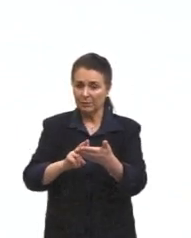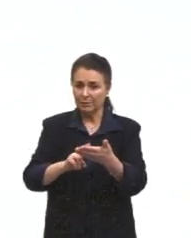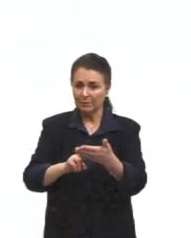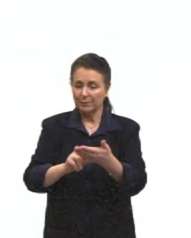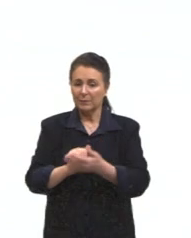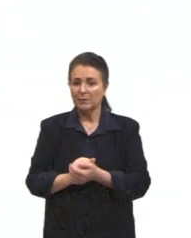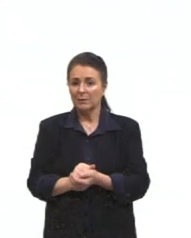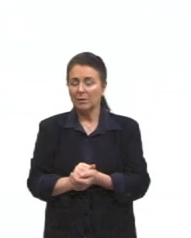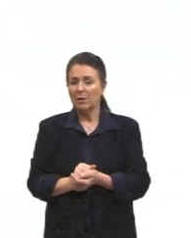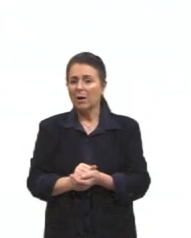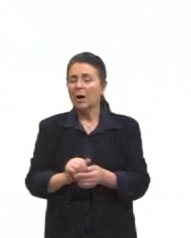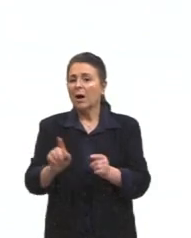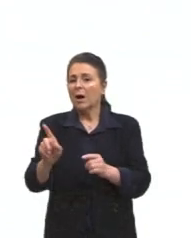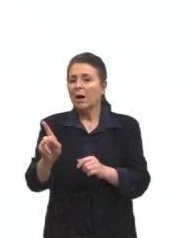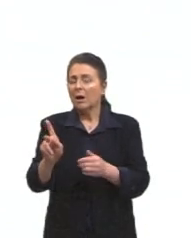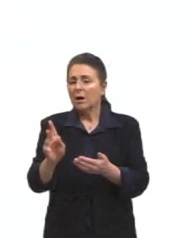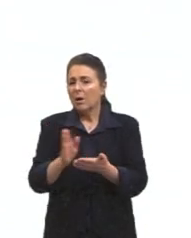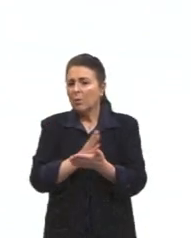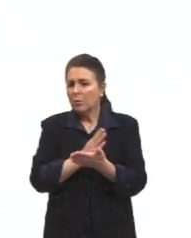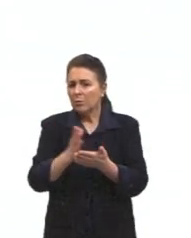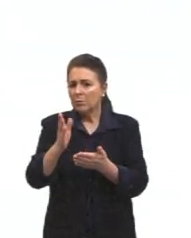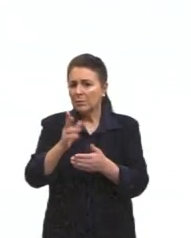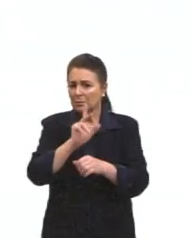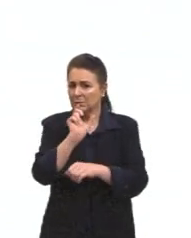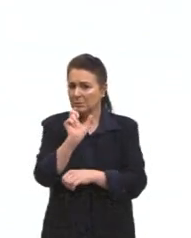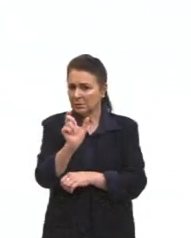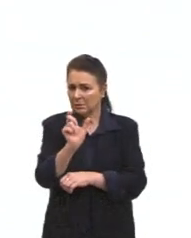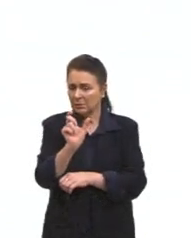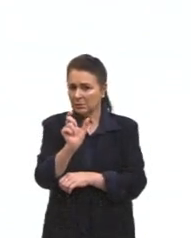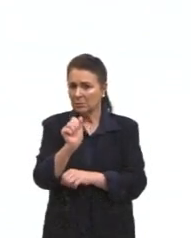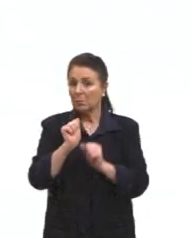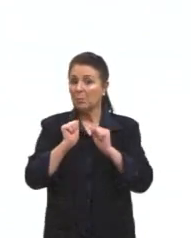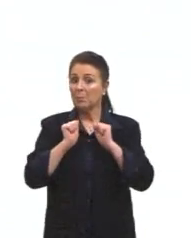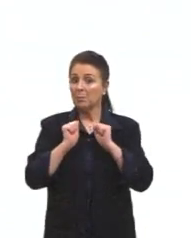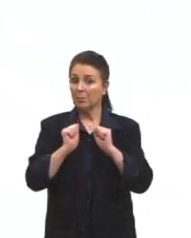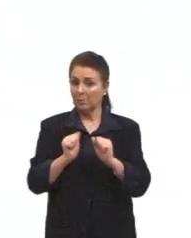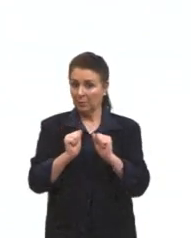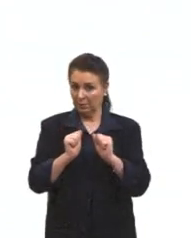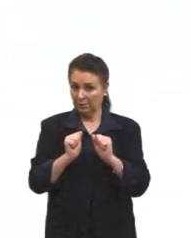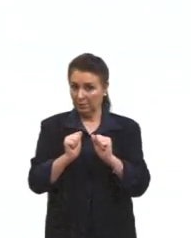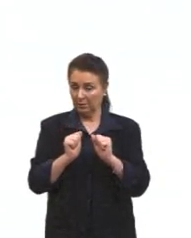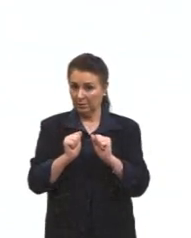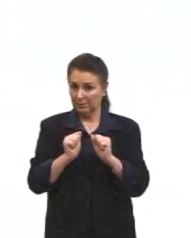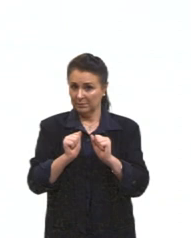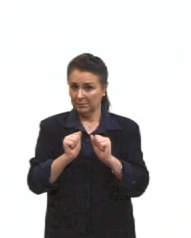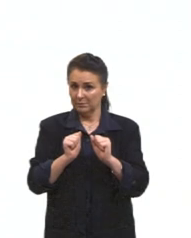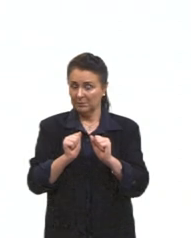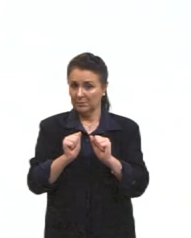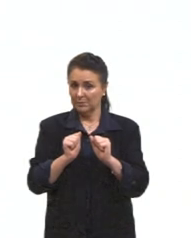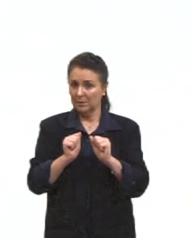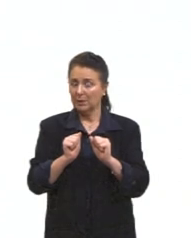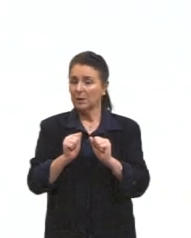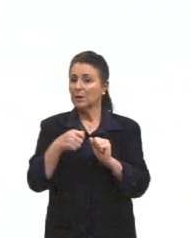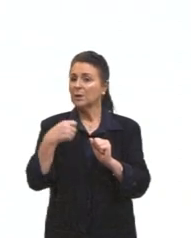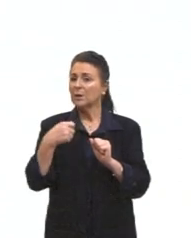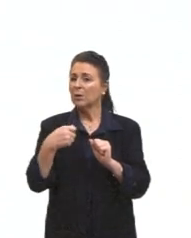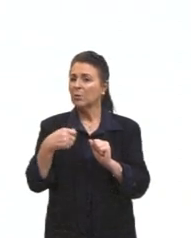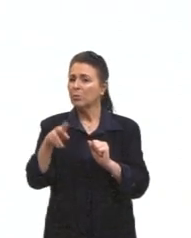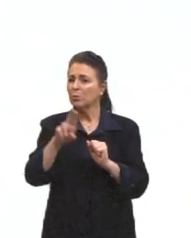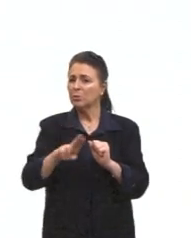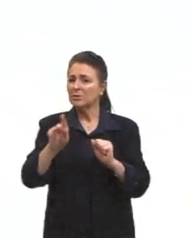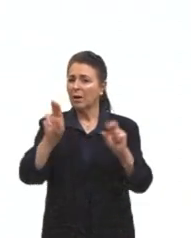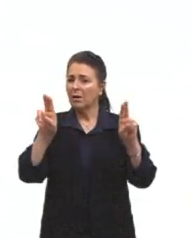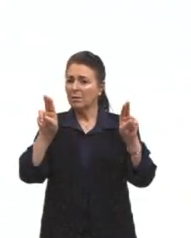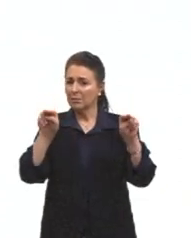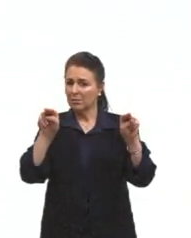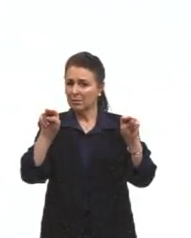alguns estrangeirismos, e eu deixei bem grande aqui, ser grafados sem aspas. Por que que eles podem ser e eles